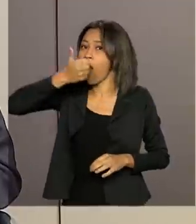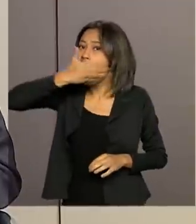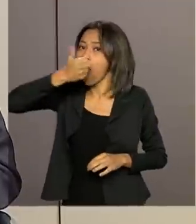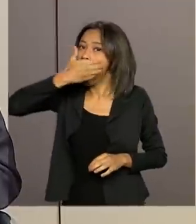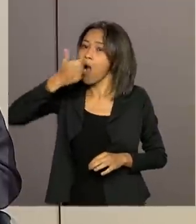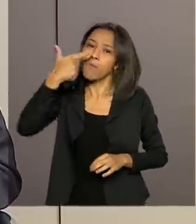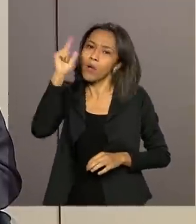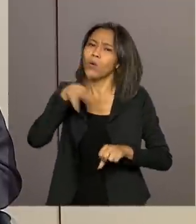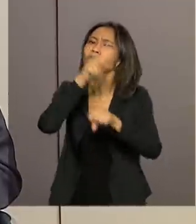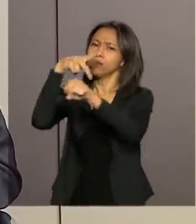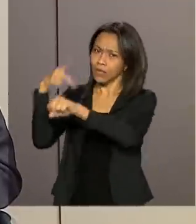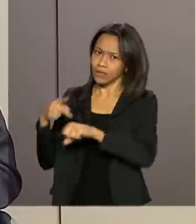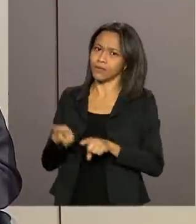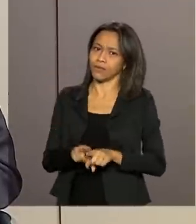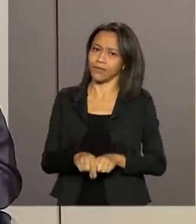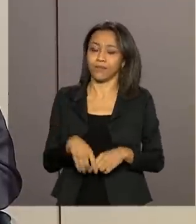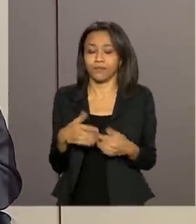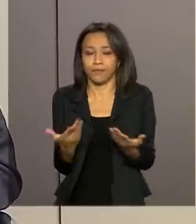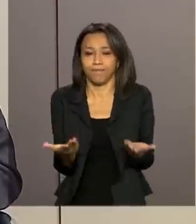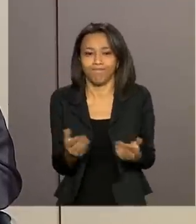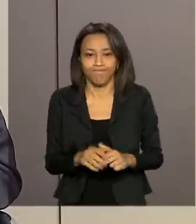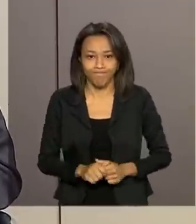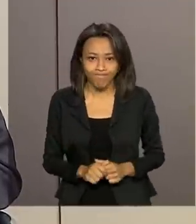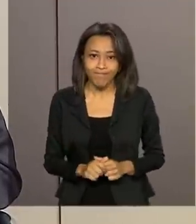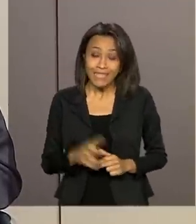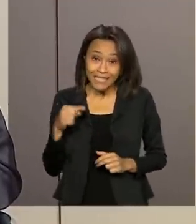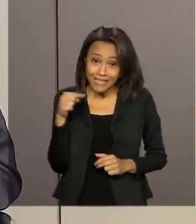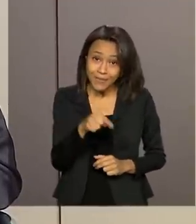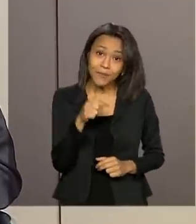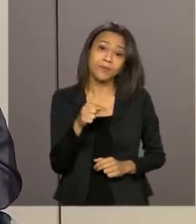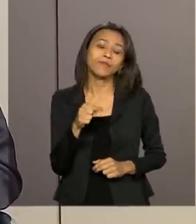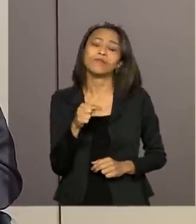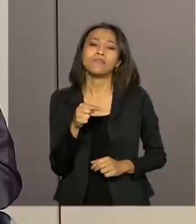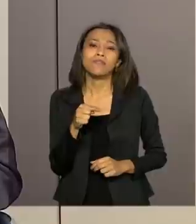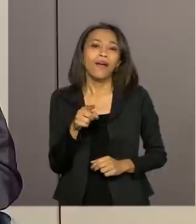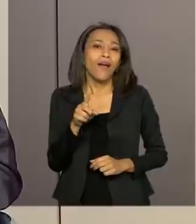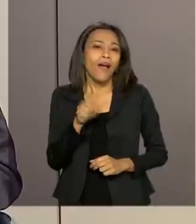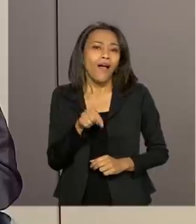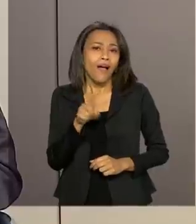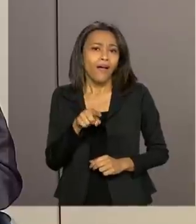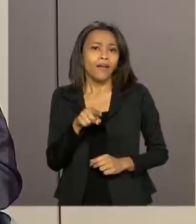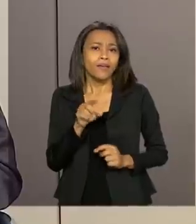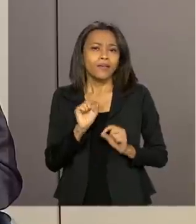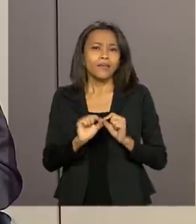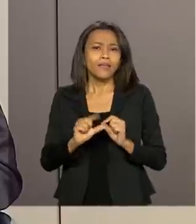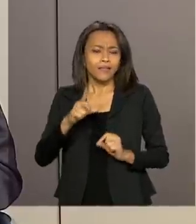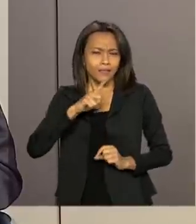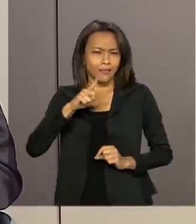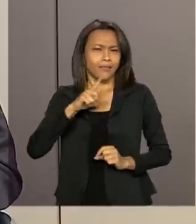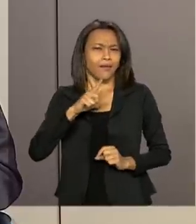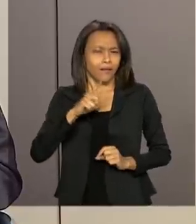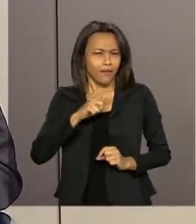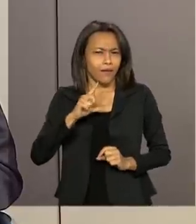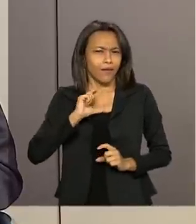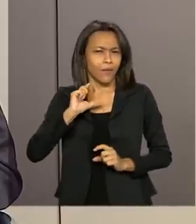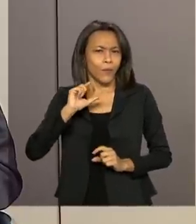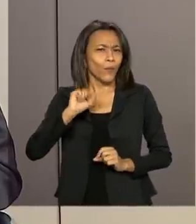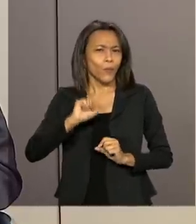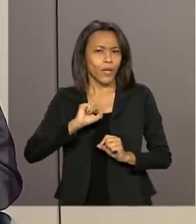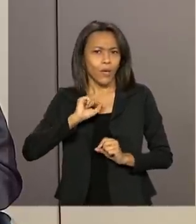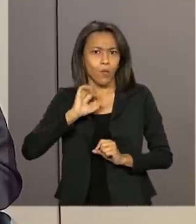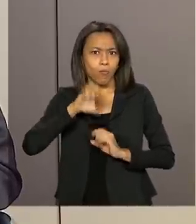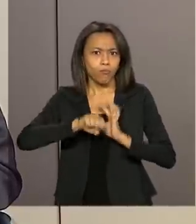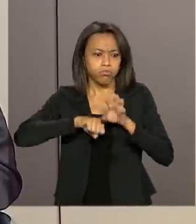para outros países. Então, isso leva a que exista, né, uma busca por